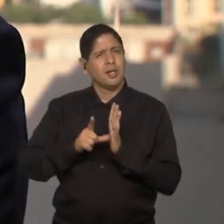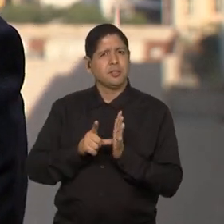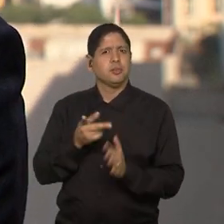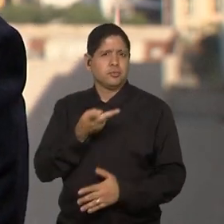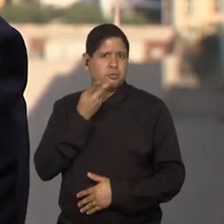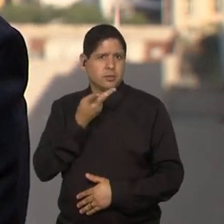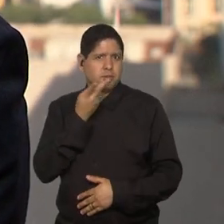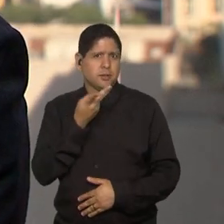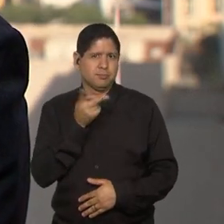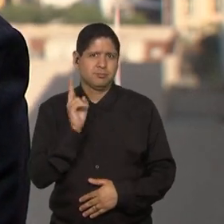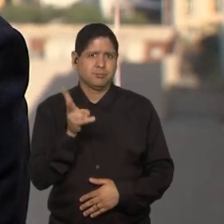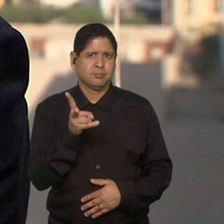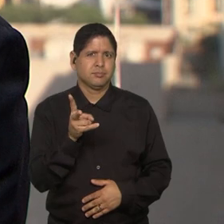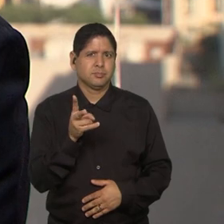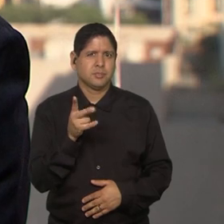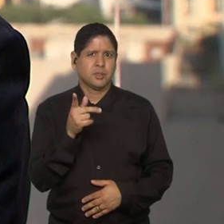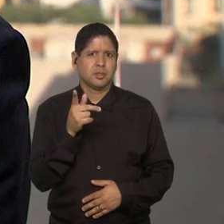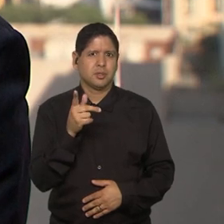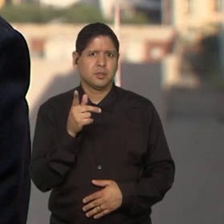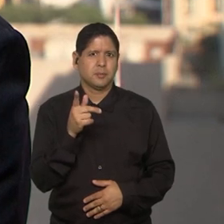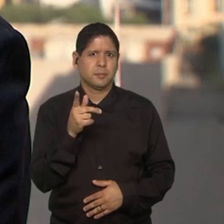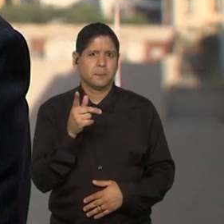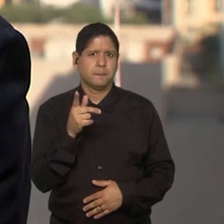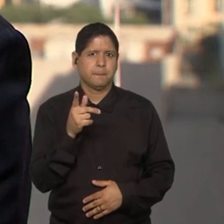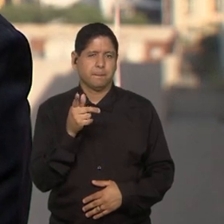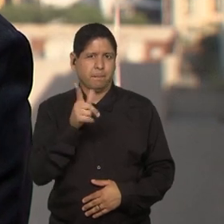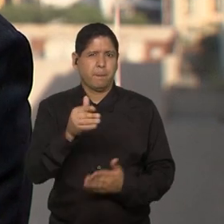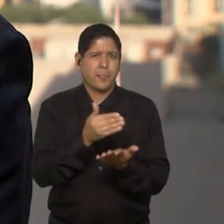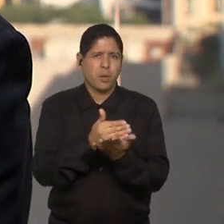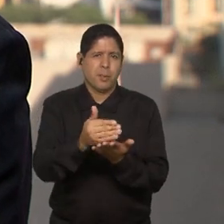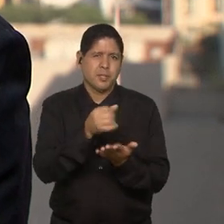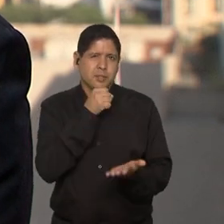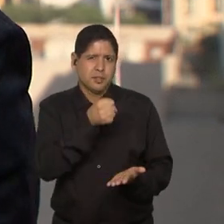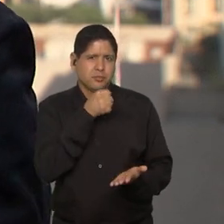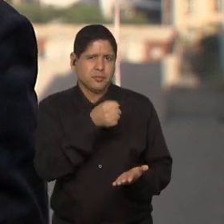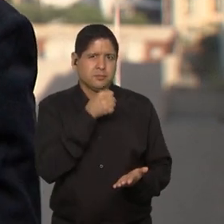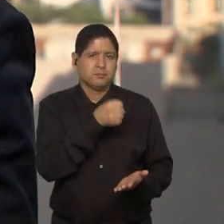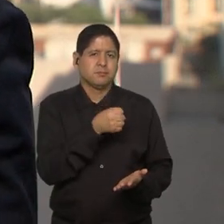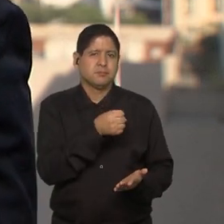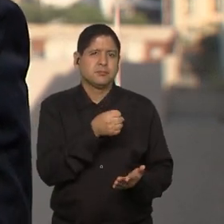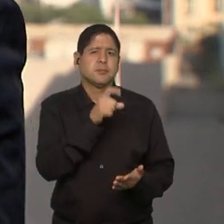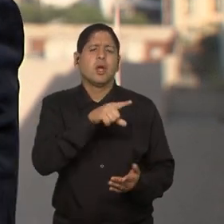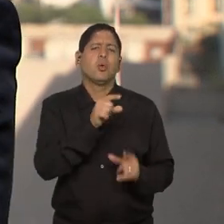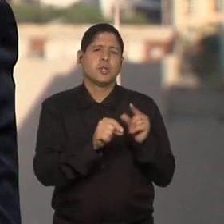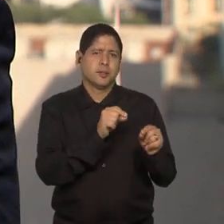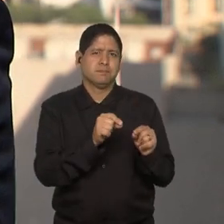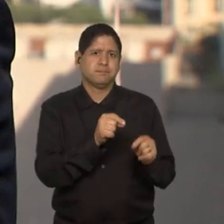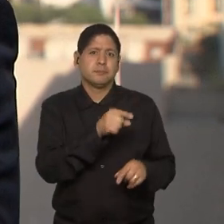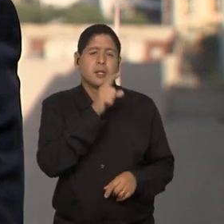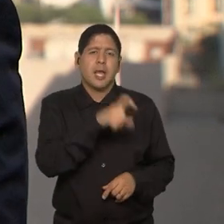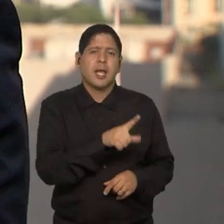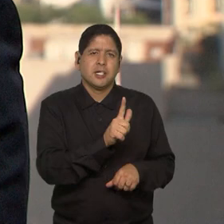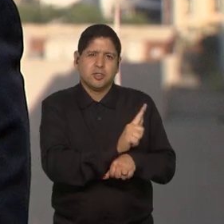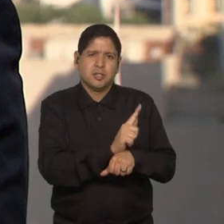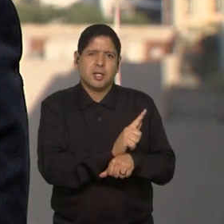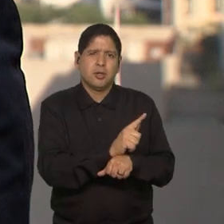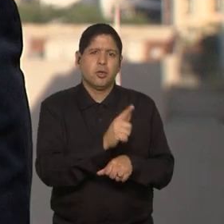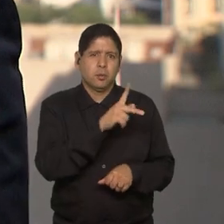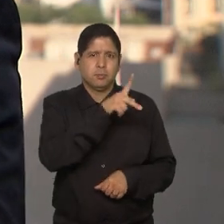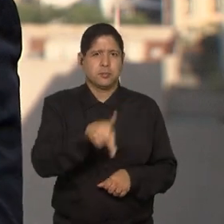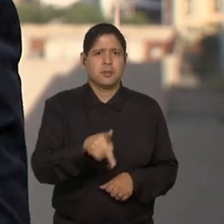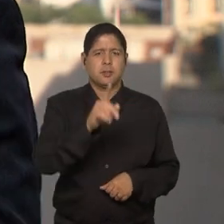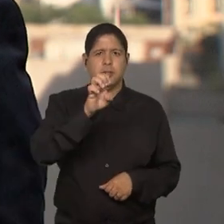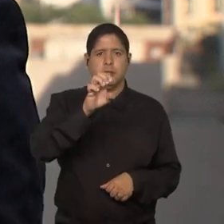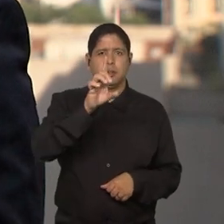no começo da entrevista que essa gestão do presidente Edinaldo,